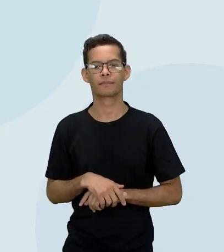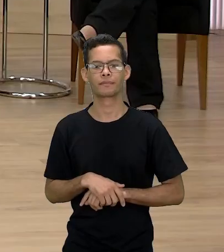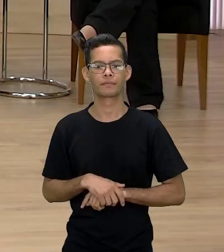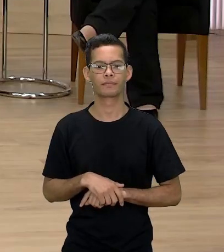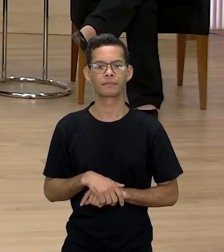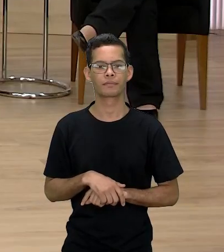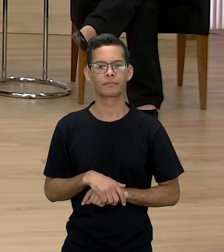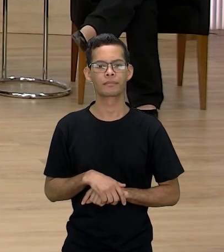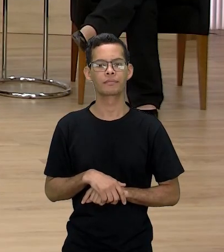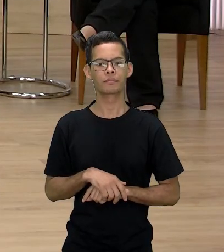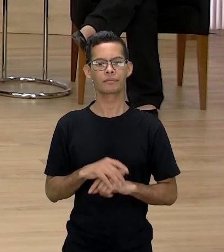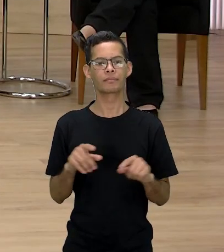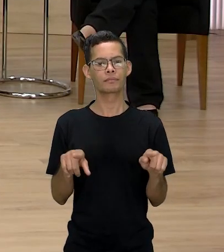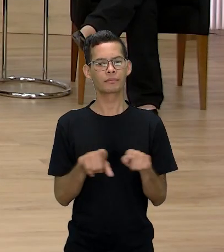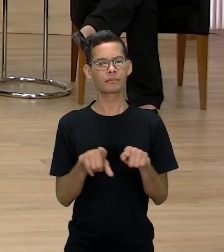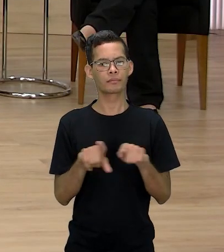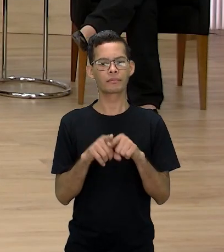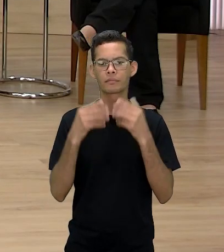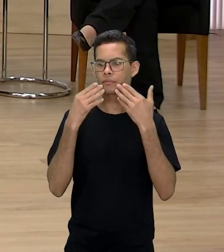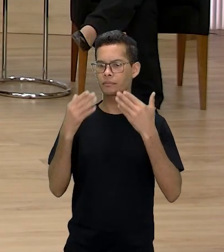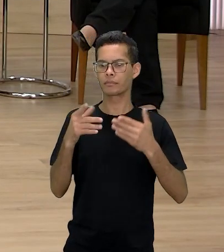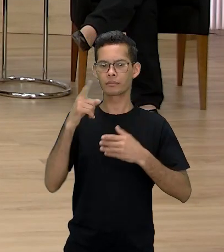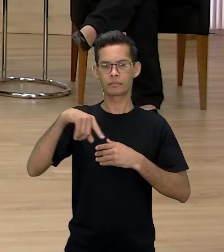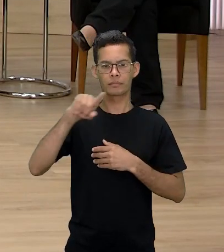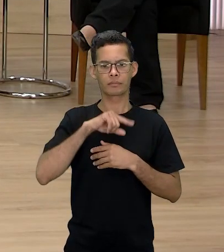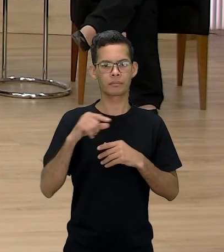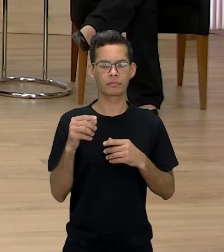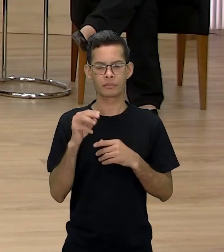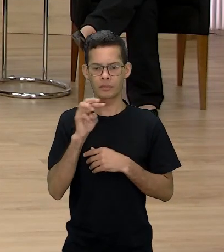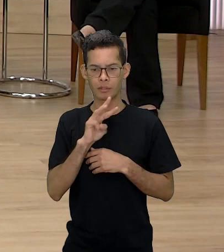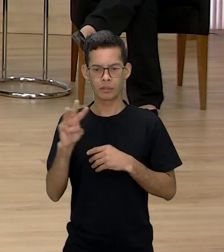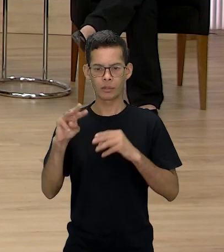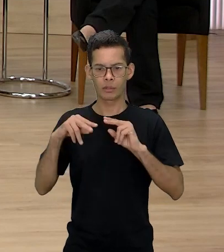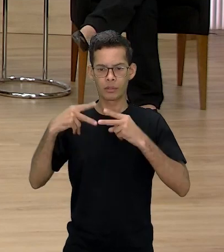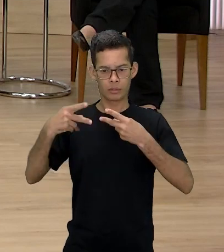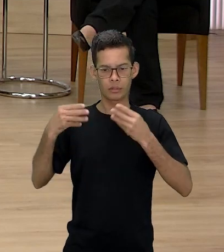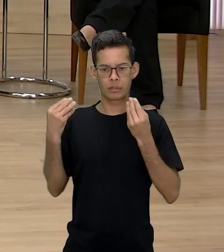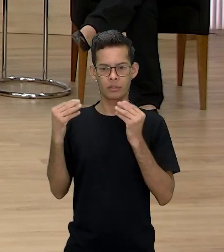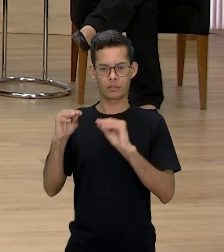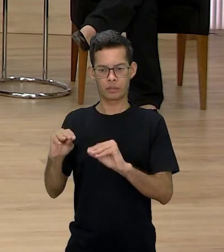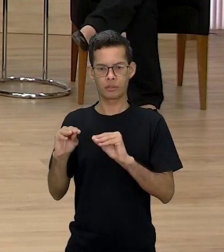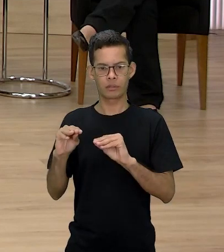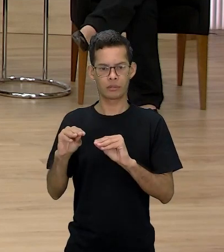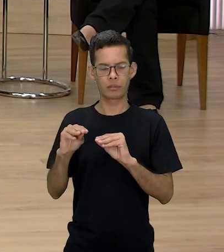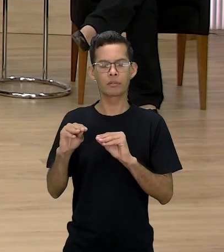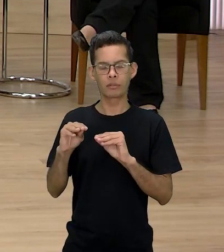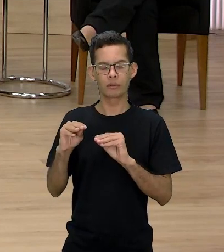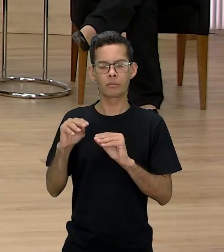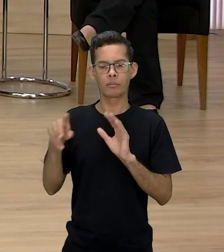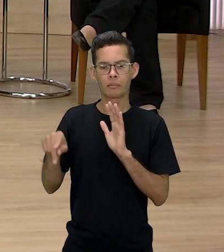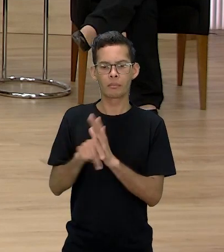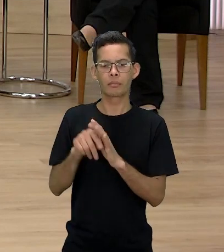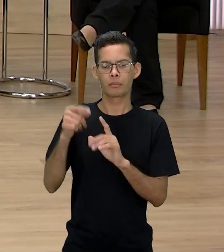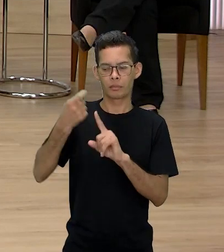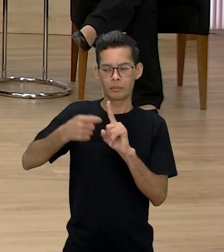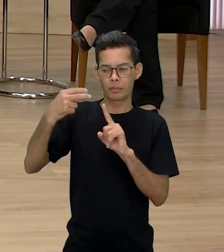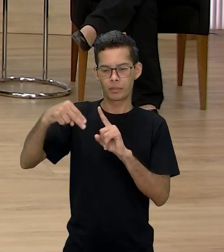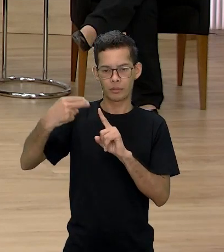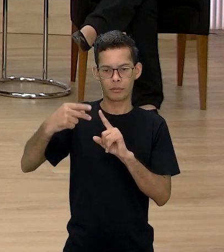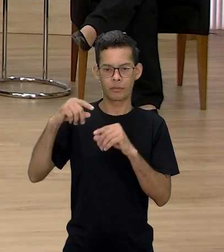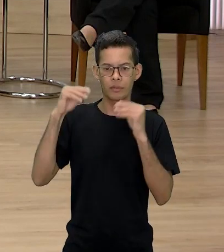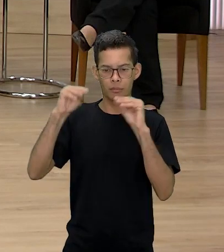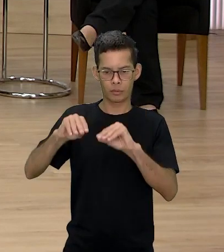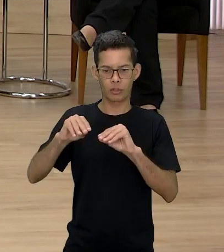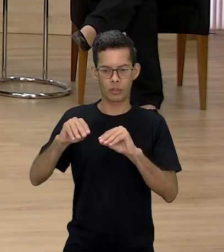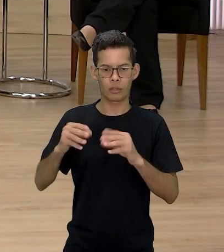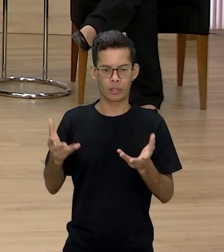Eu queria pedir para a produção também colocar o link de inscrição para o próximo programa no chat. Está